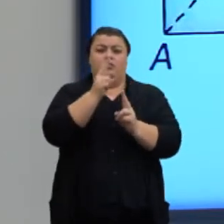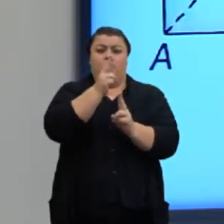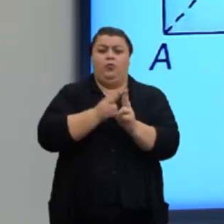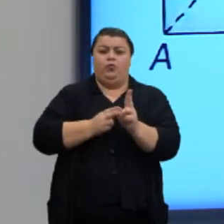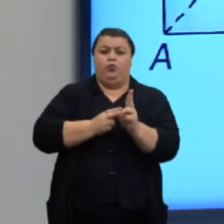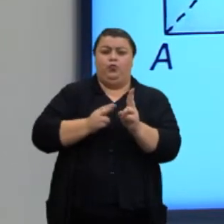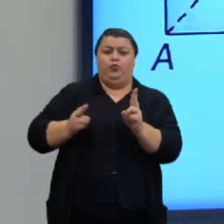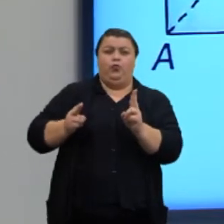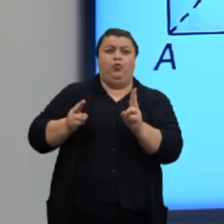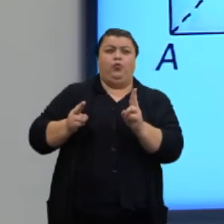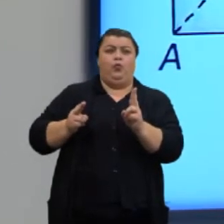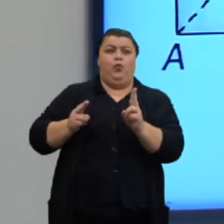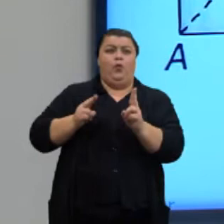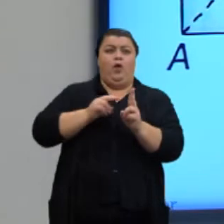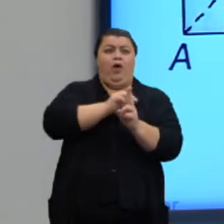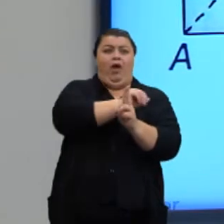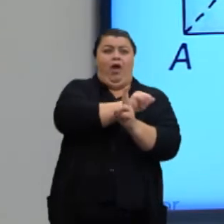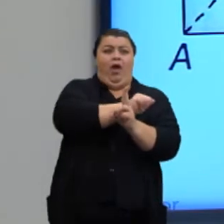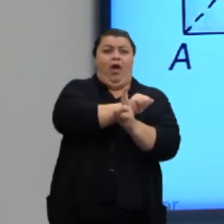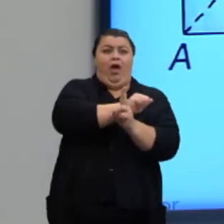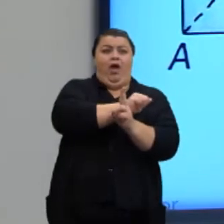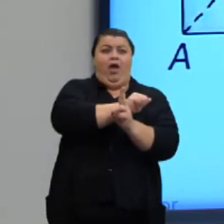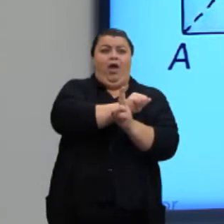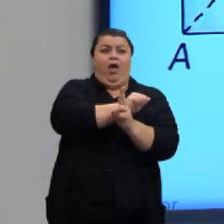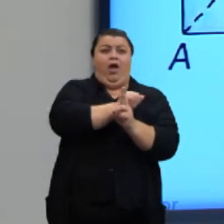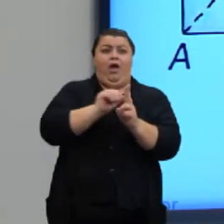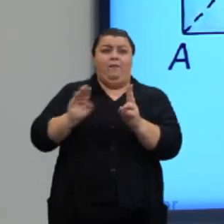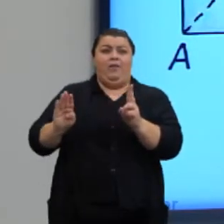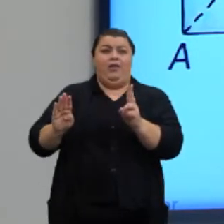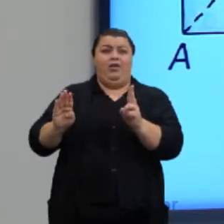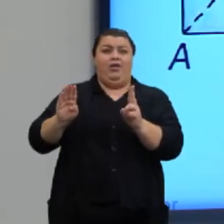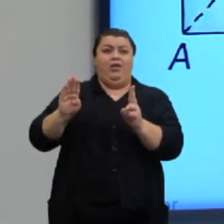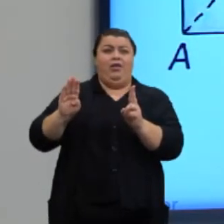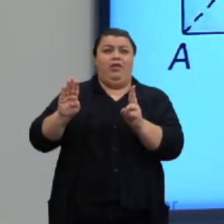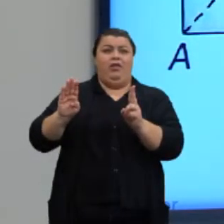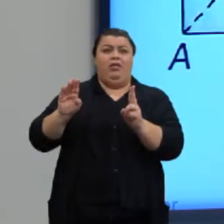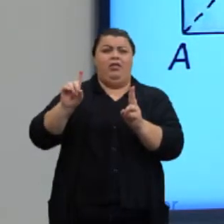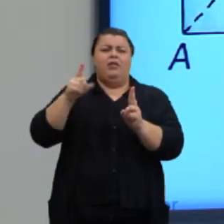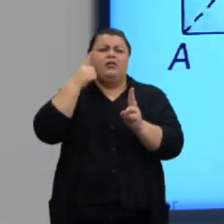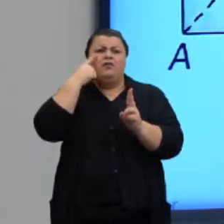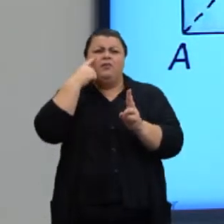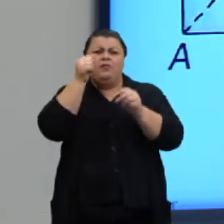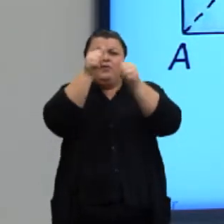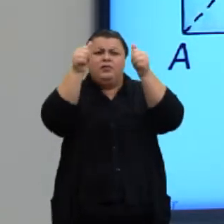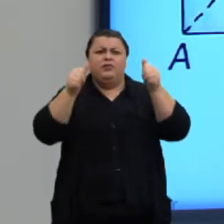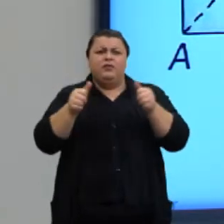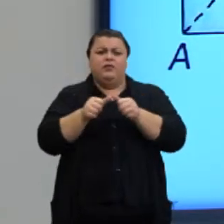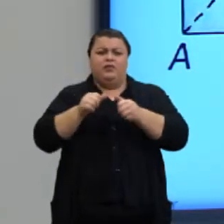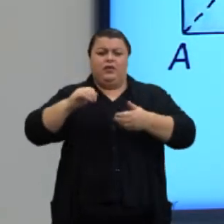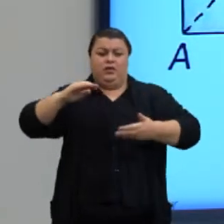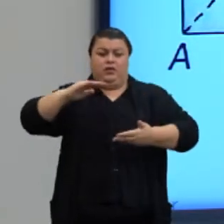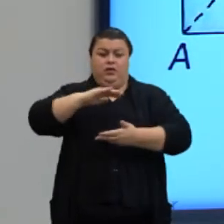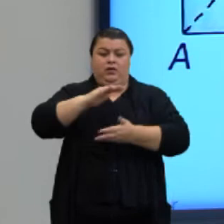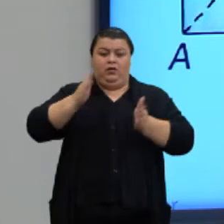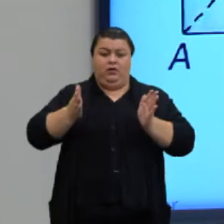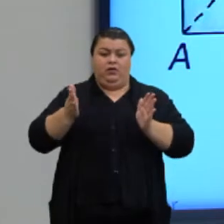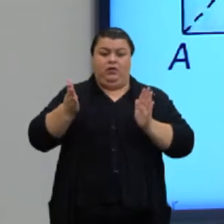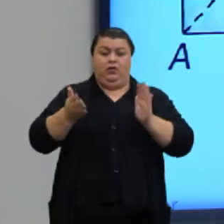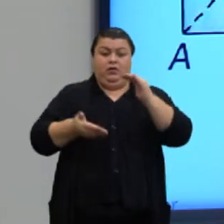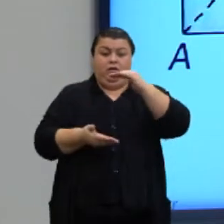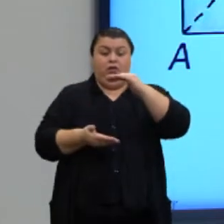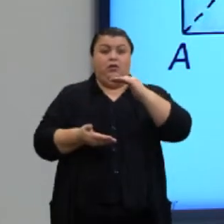BDE. Então, vamos ao desenho, por favor. Então, o que eu tenho ali? BDE.